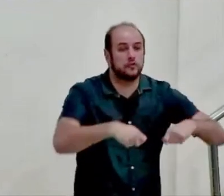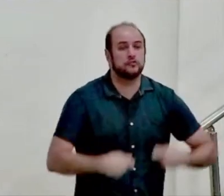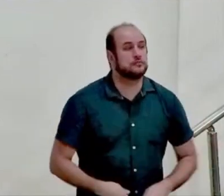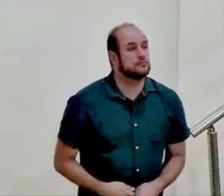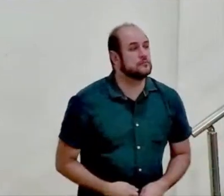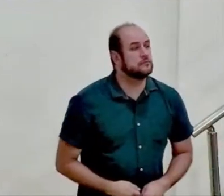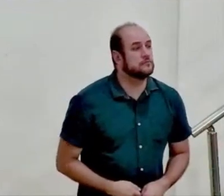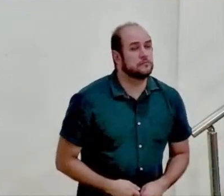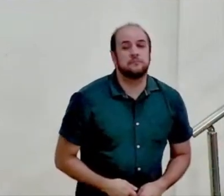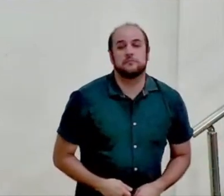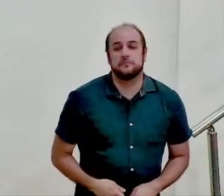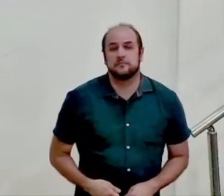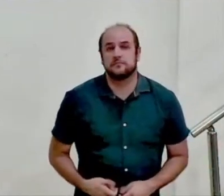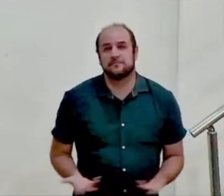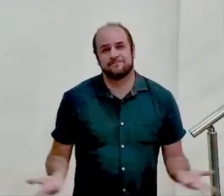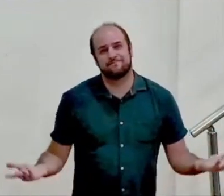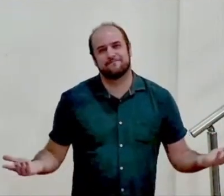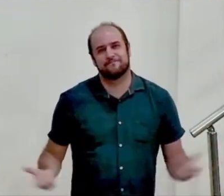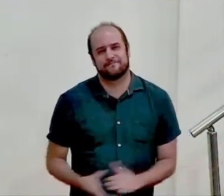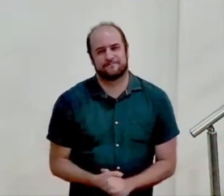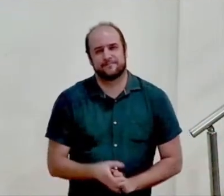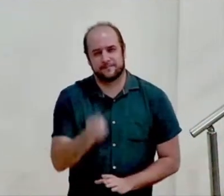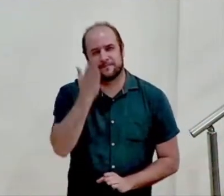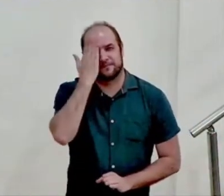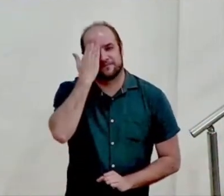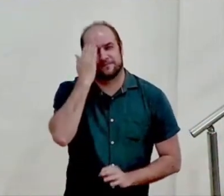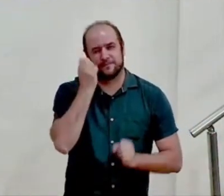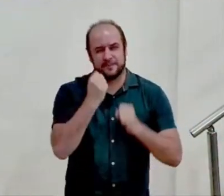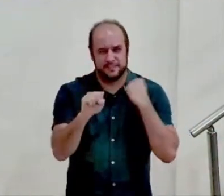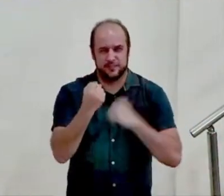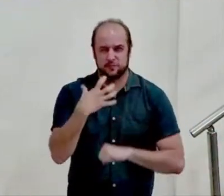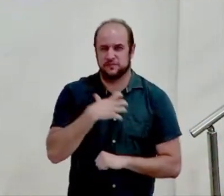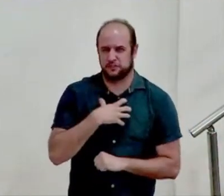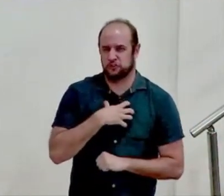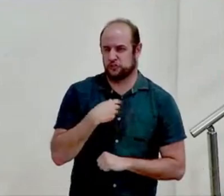sabe meus irmãos é isso que o salmo fez comigo